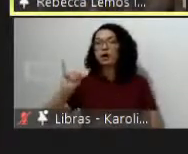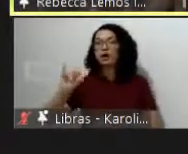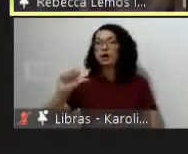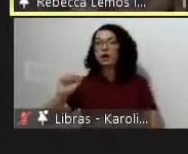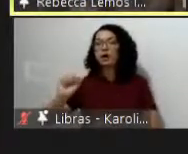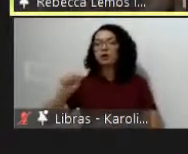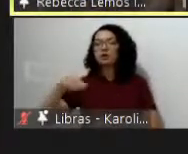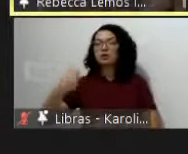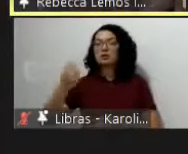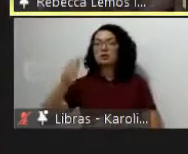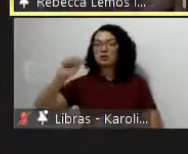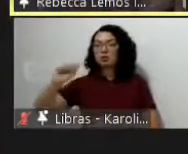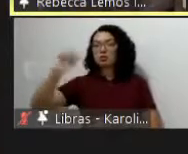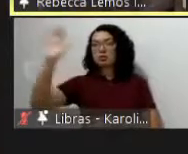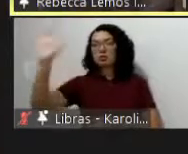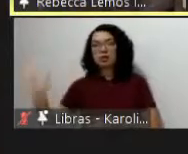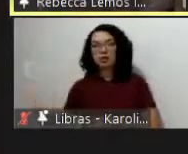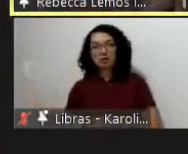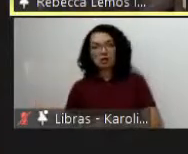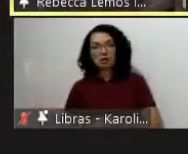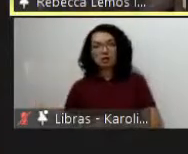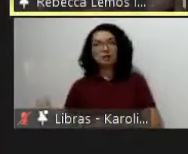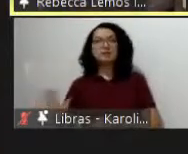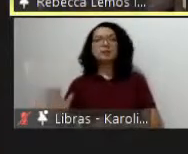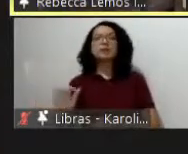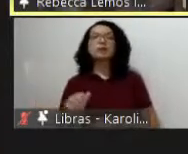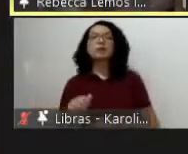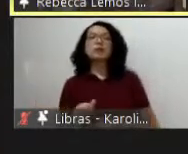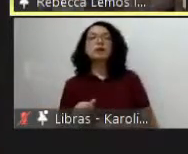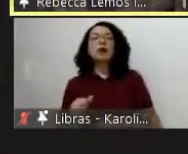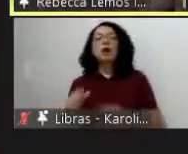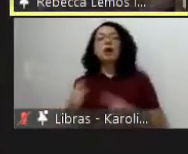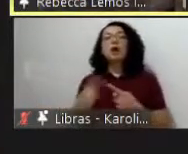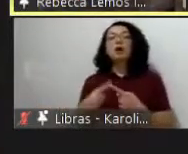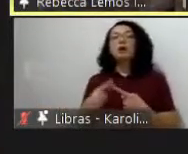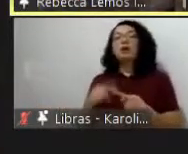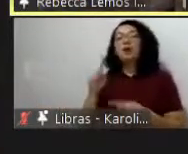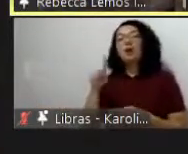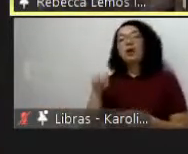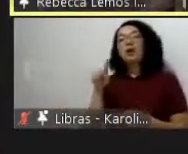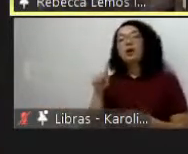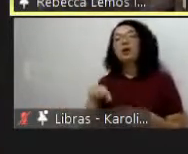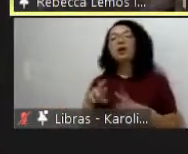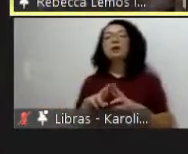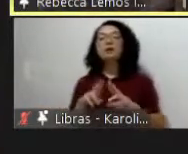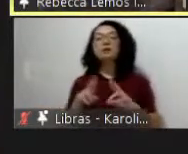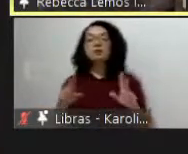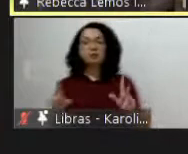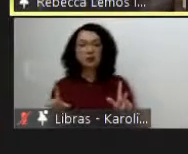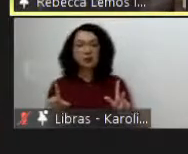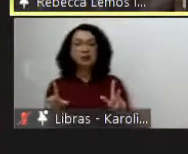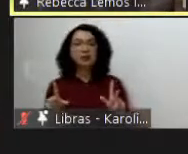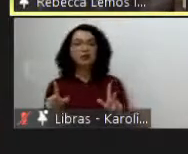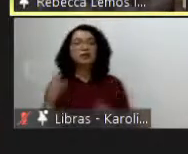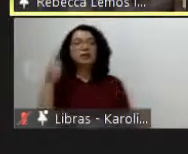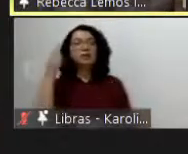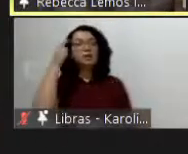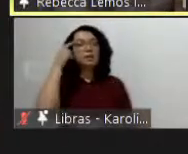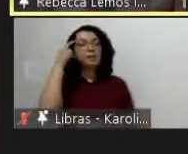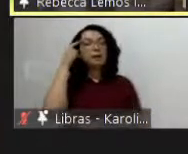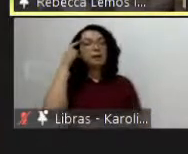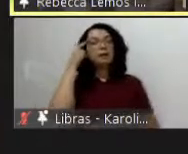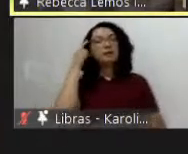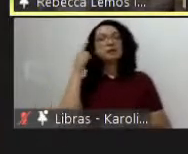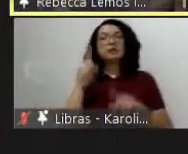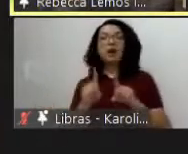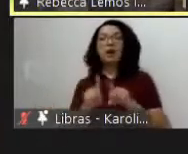colocar na academia global de forma diferente precisamos pensar o conhecimento de forma diferente precisamos